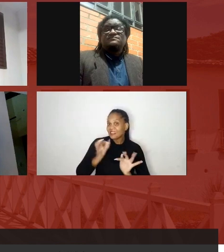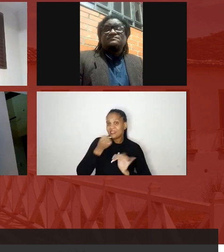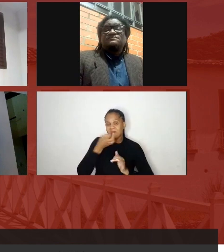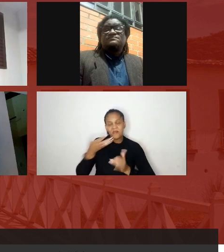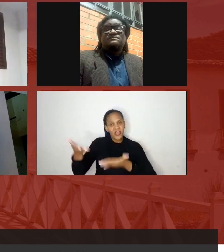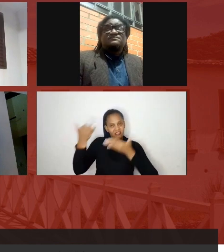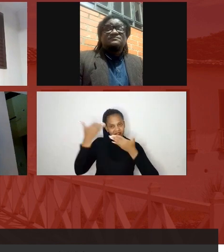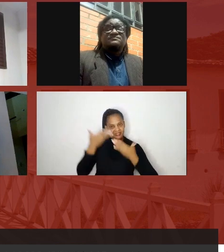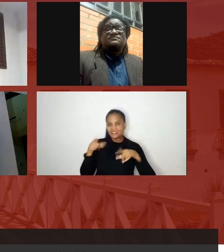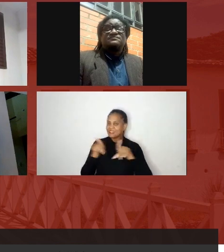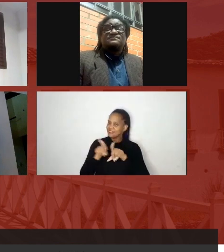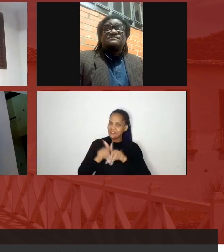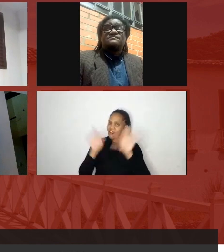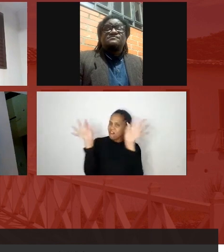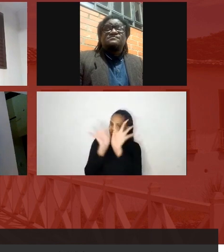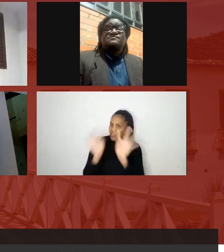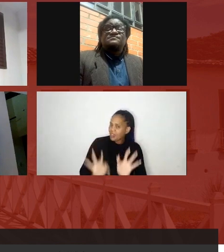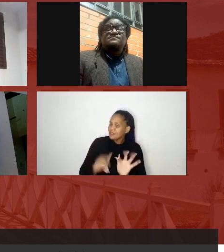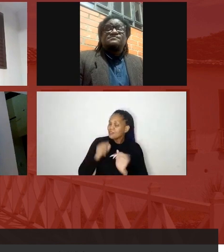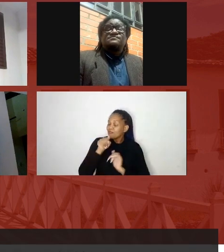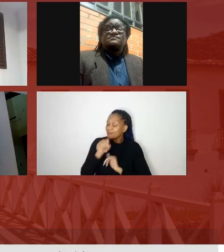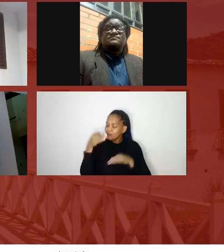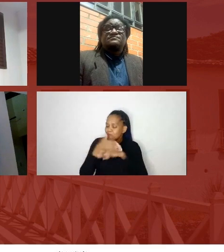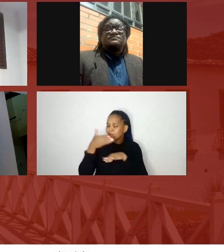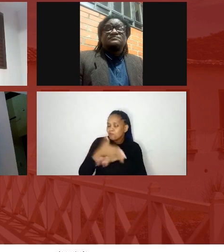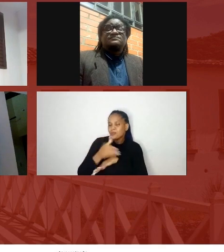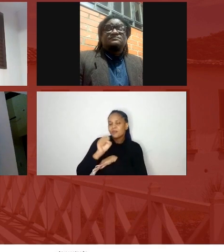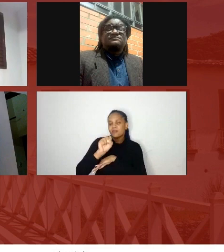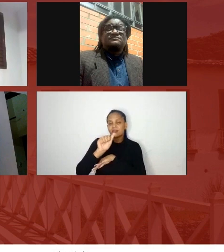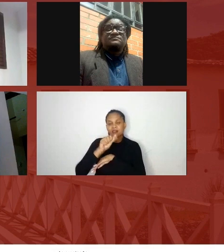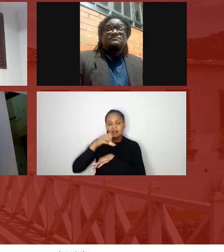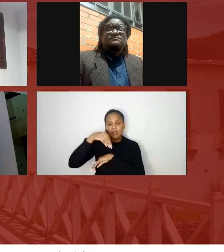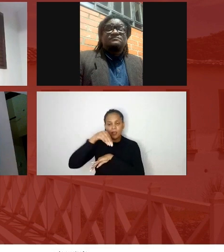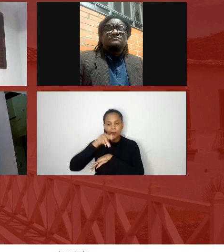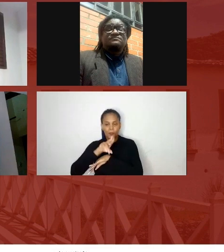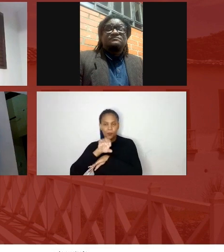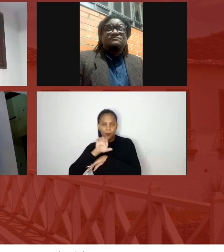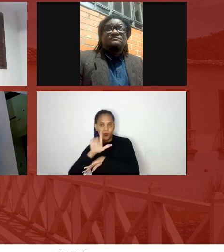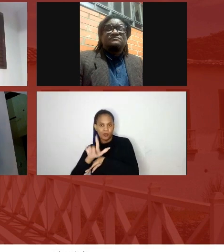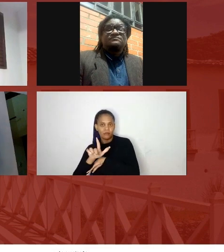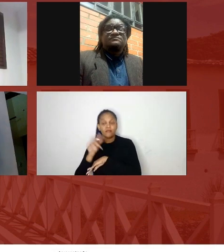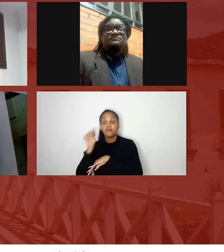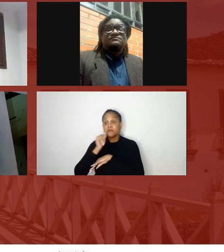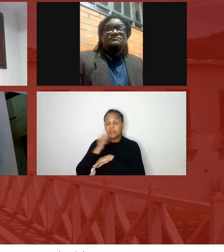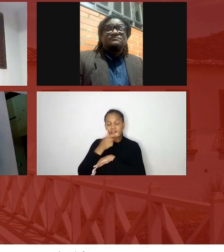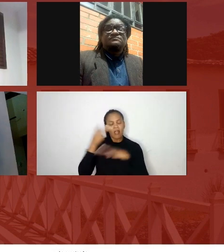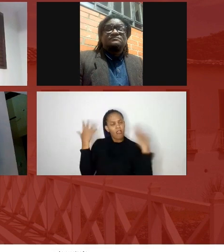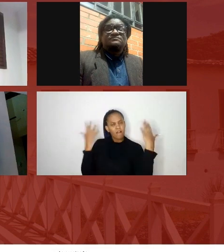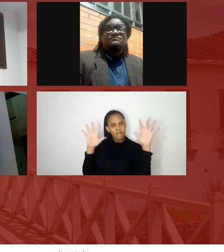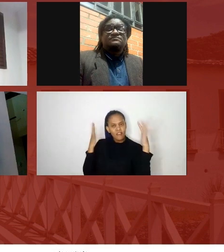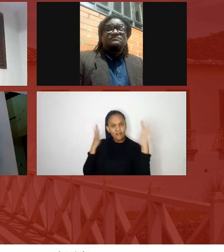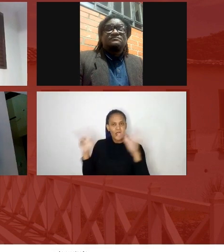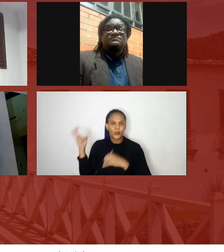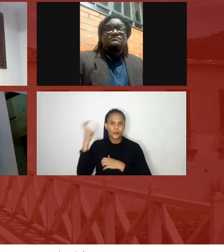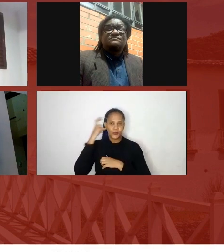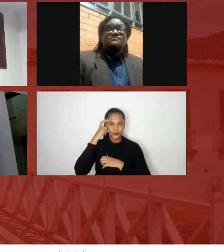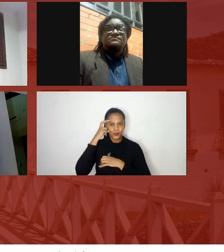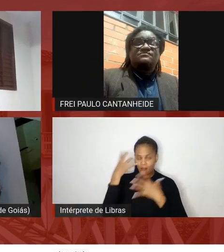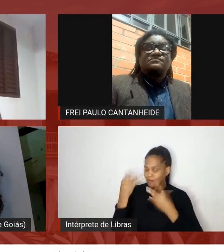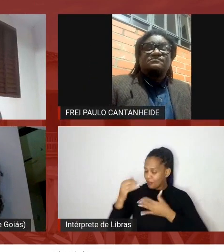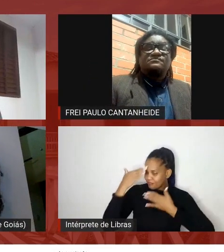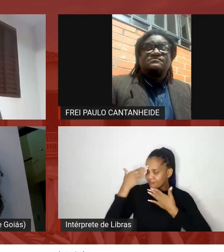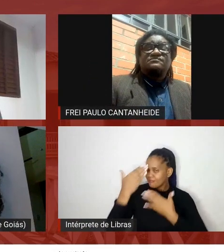felizes com a sua participação Samuel a Patrícia de Paula também diz aqui viva a cultura então a gente agradece cada um e cada uma que está